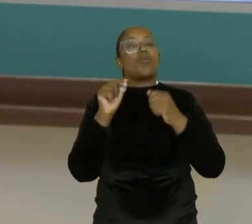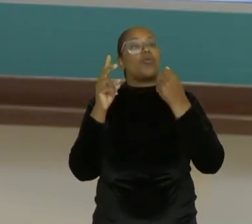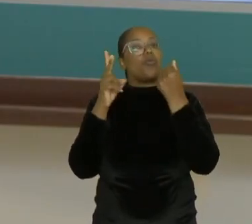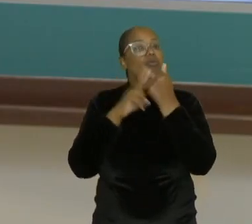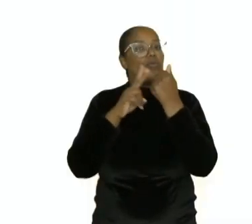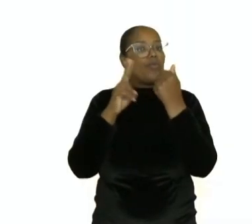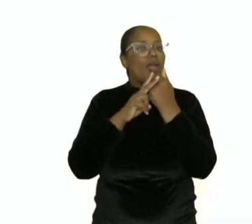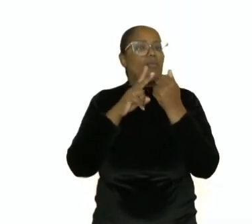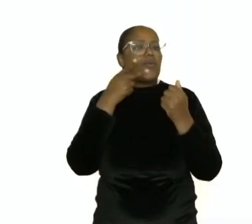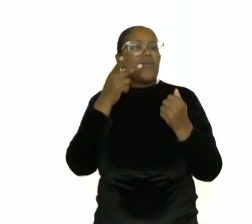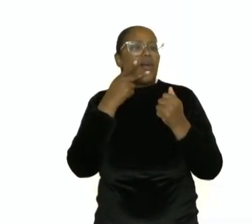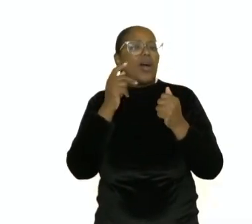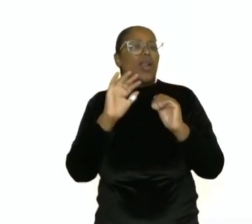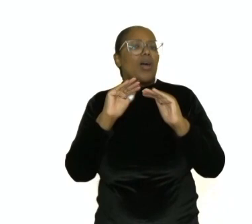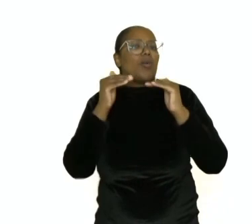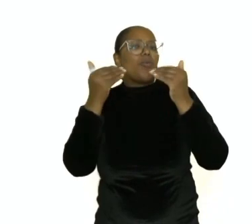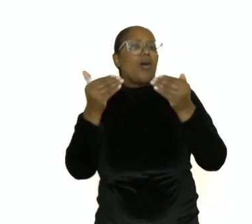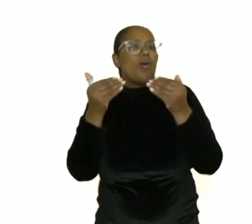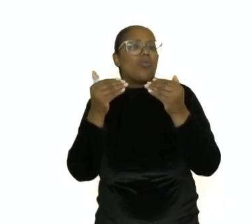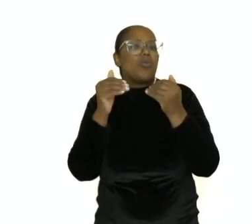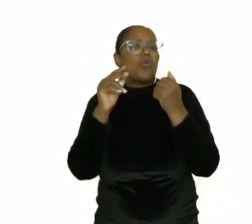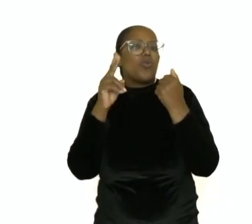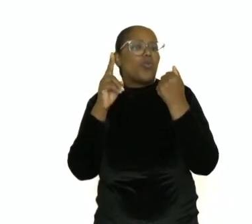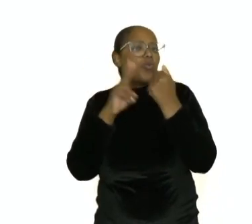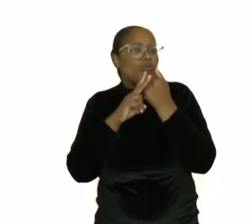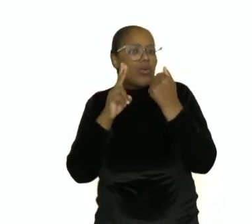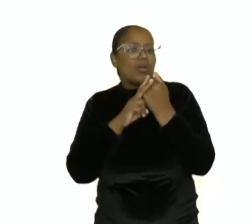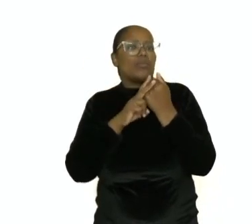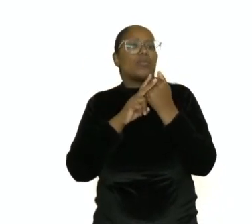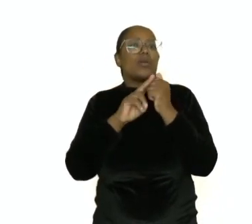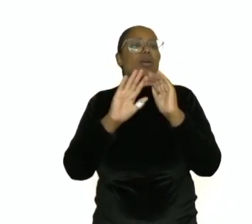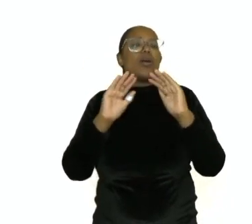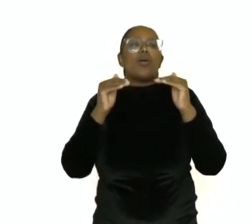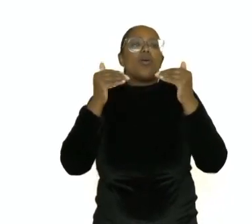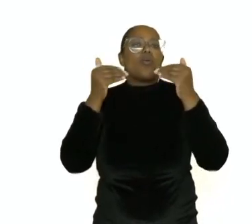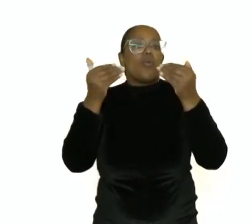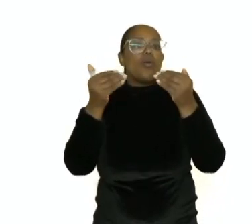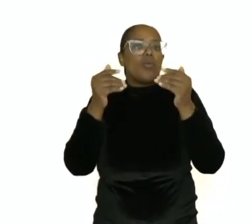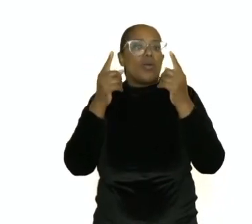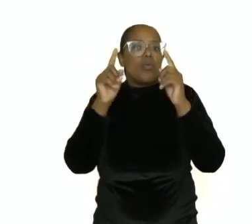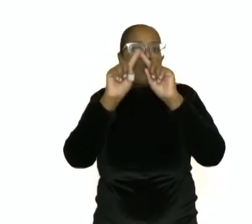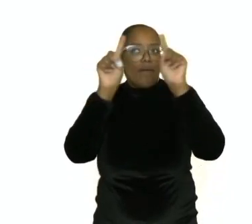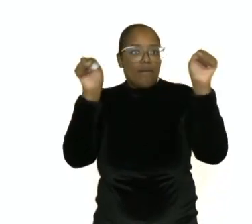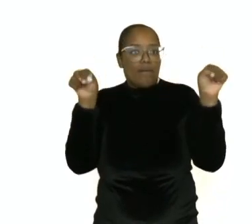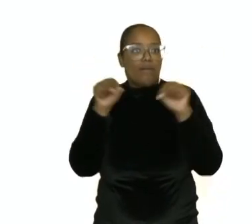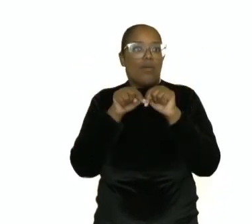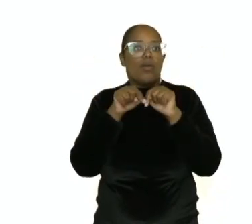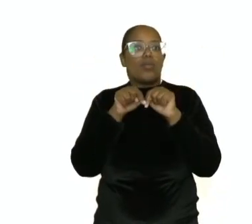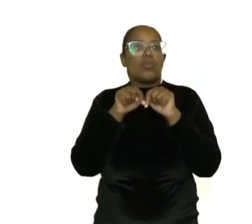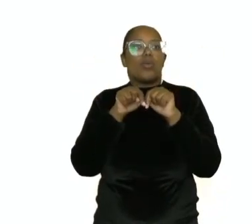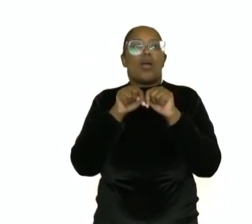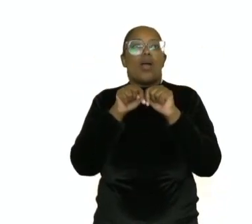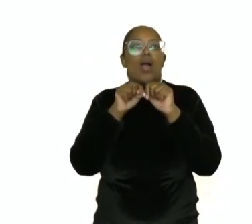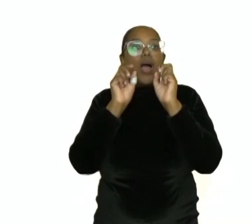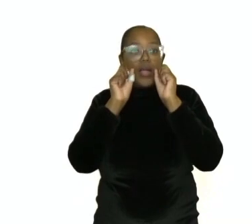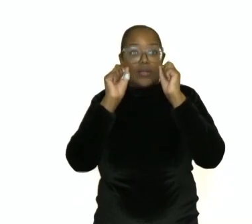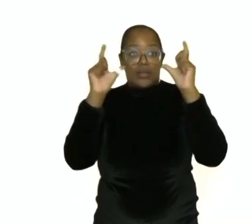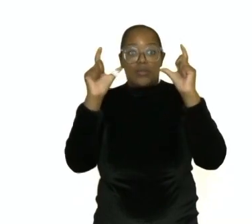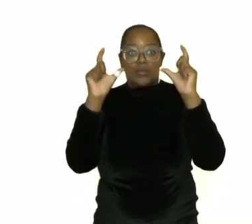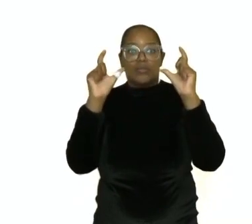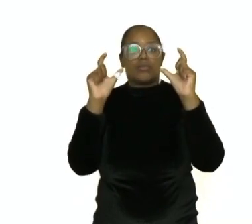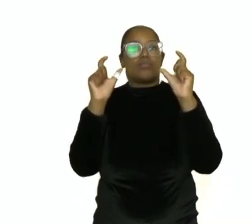Então aqui nós temos, atenção nesse brinquedo todos pagam. Quem é o sujeito do cartaz? Ele está no singular ou plural? Então aqui,